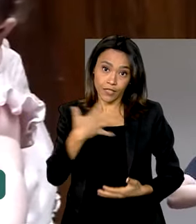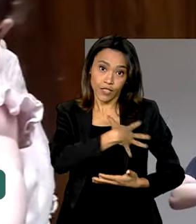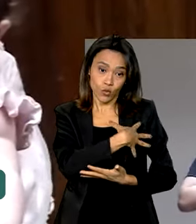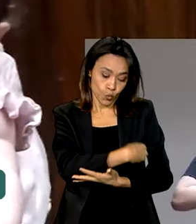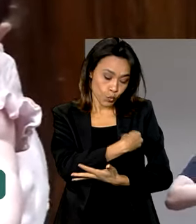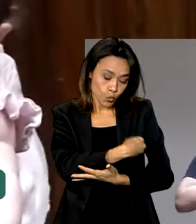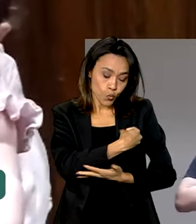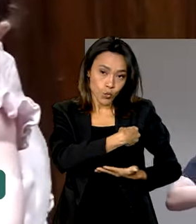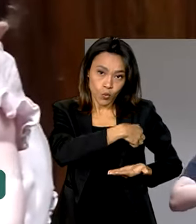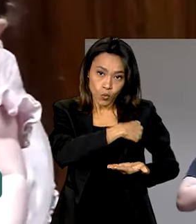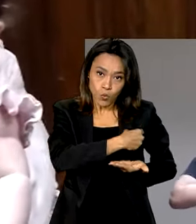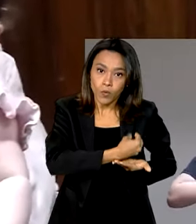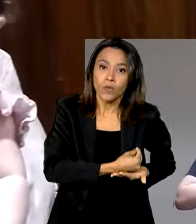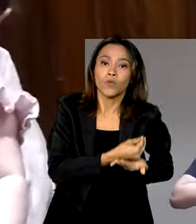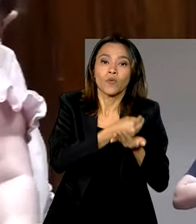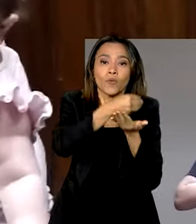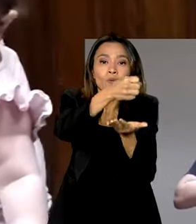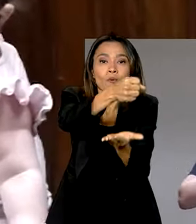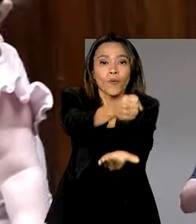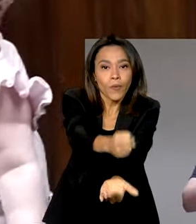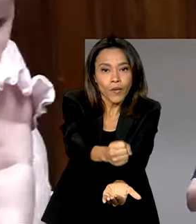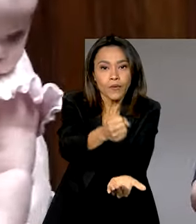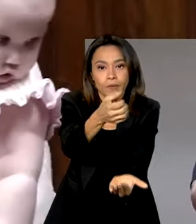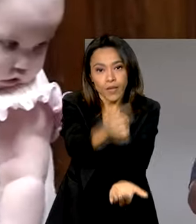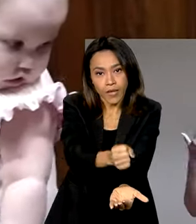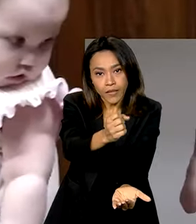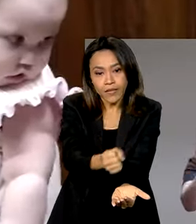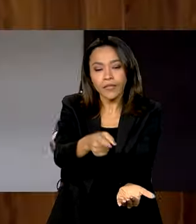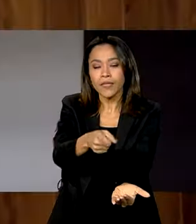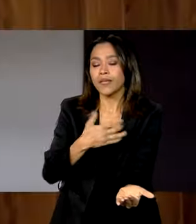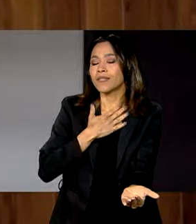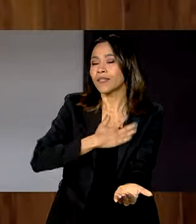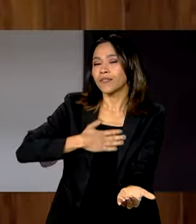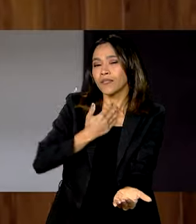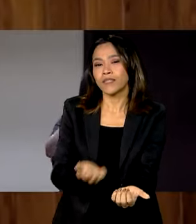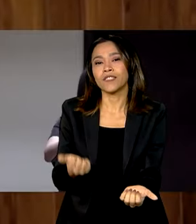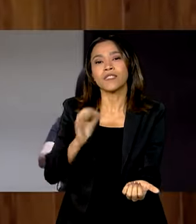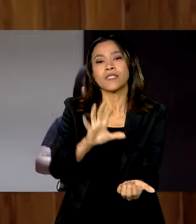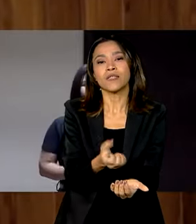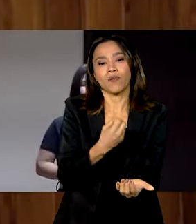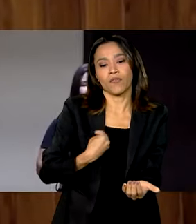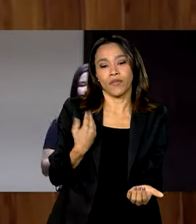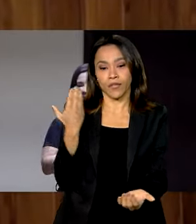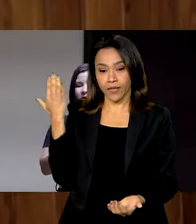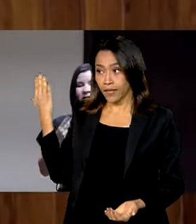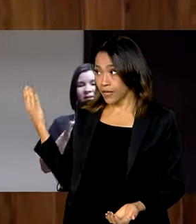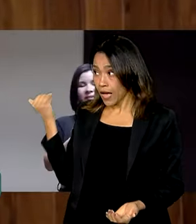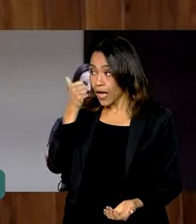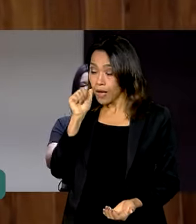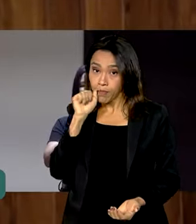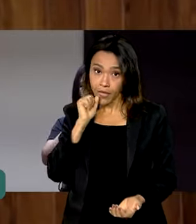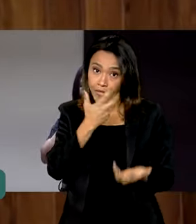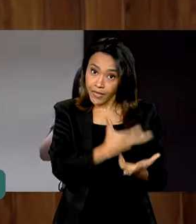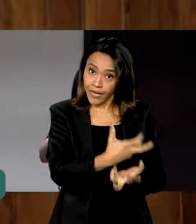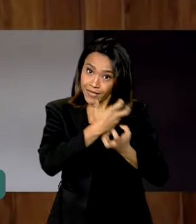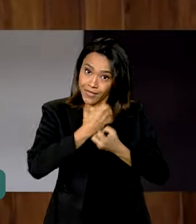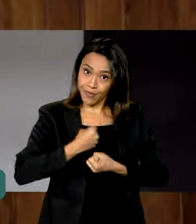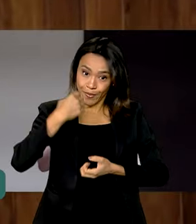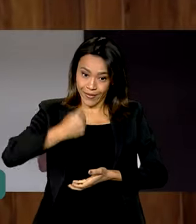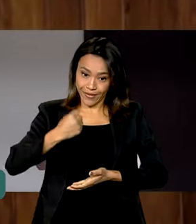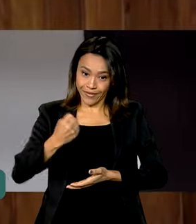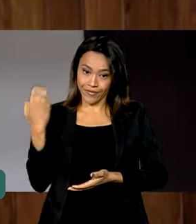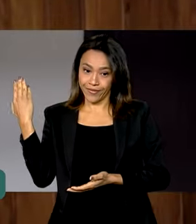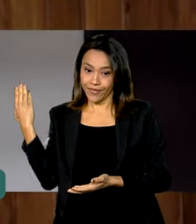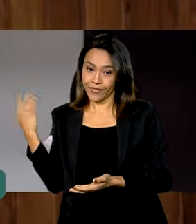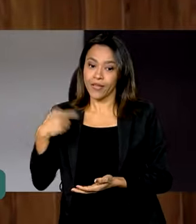estar do outro lado e poder ajudar a salvar vidas. Do outro, a mãe de um bebê prematuro. Sou mãe do Ian